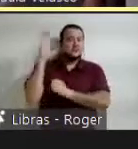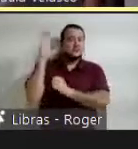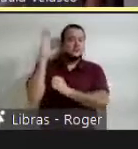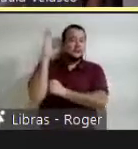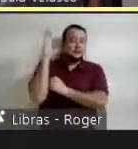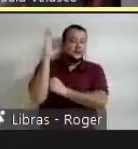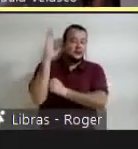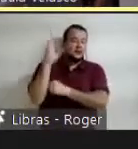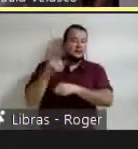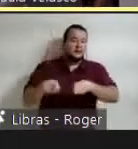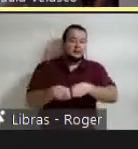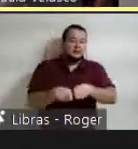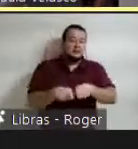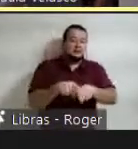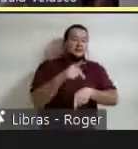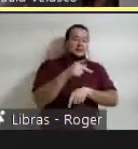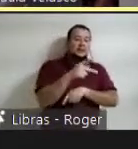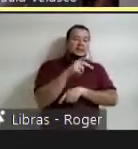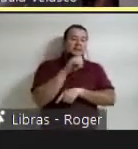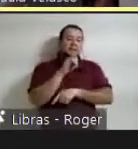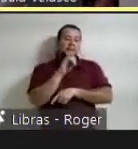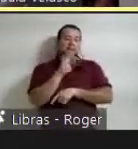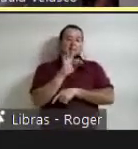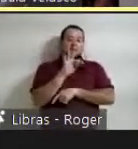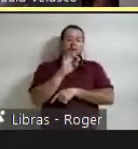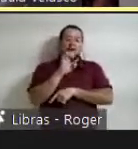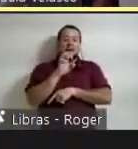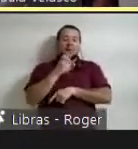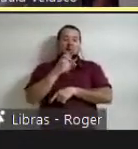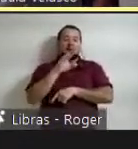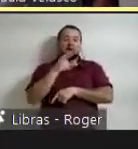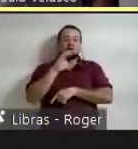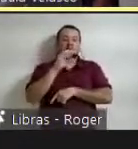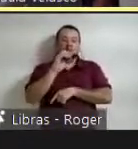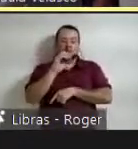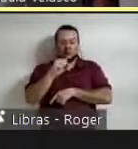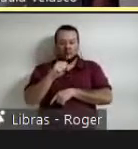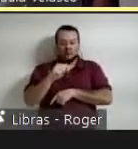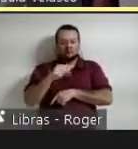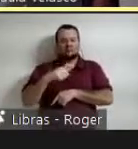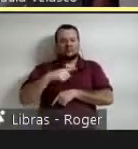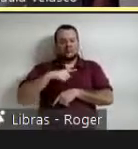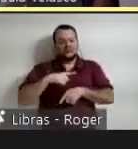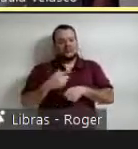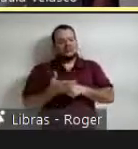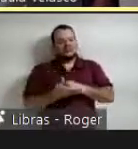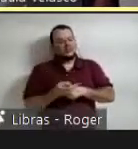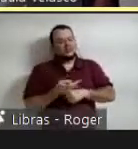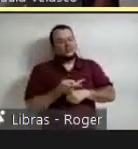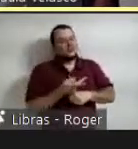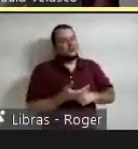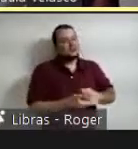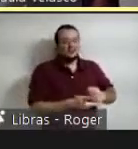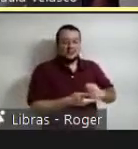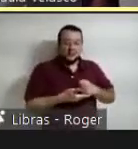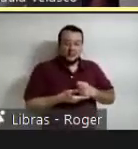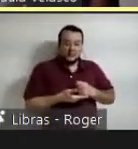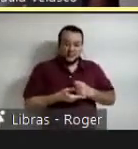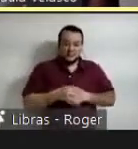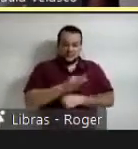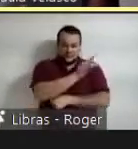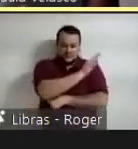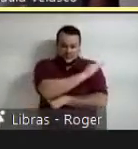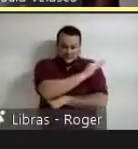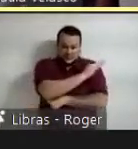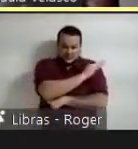apoio técnico na empresa constructiva Blumer e Lehmann quienes entre muitos construíram essa media building de Kengo Kuma. A partir